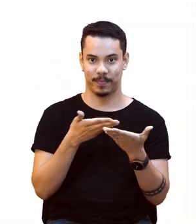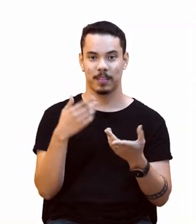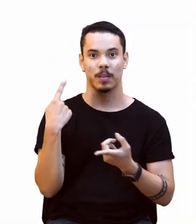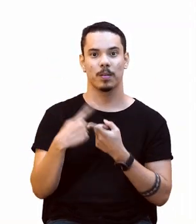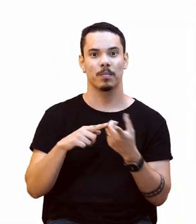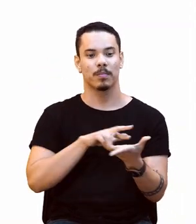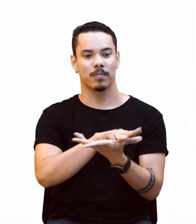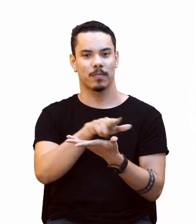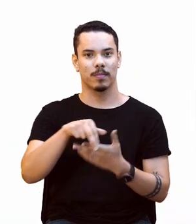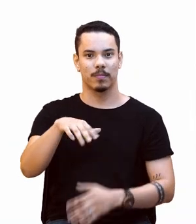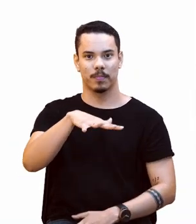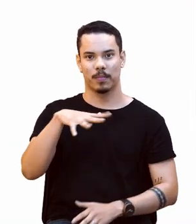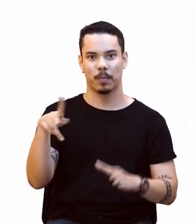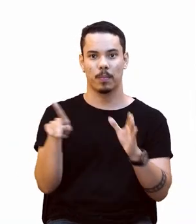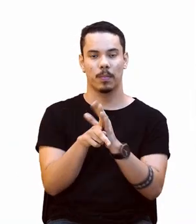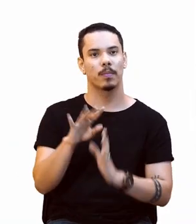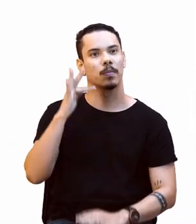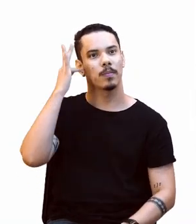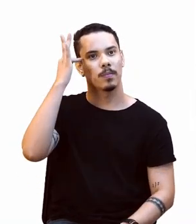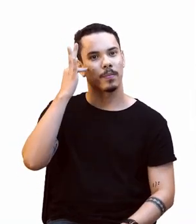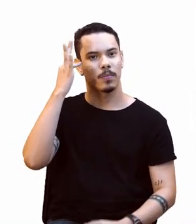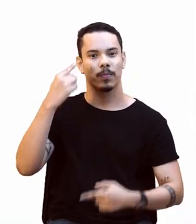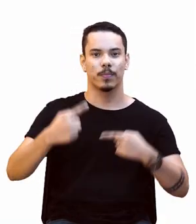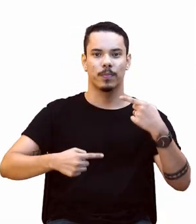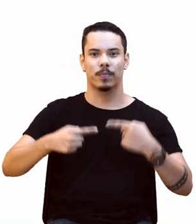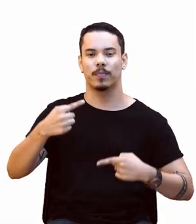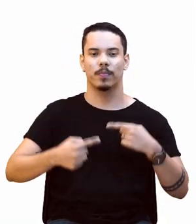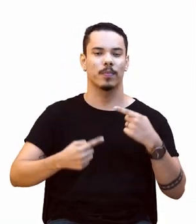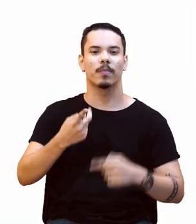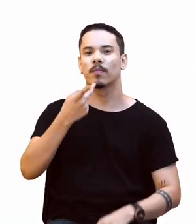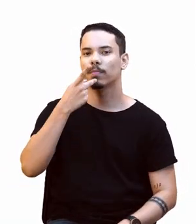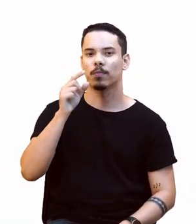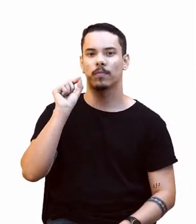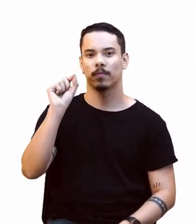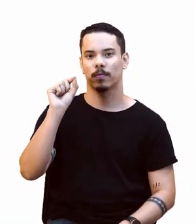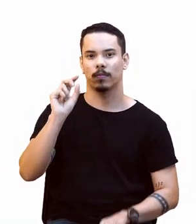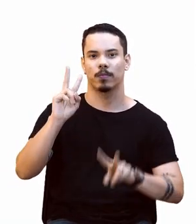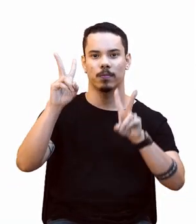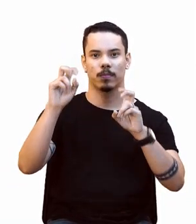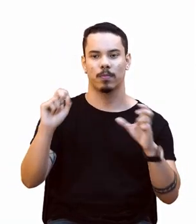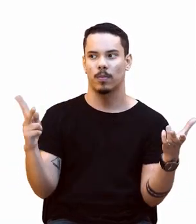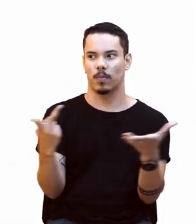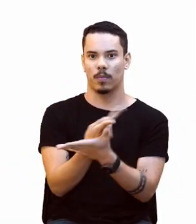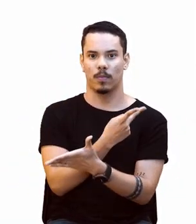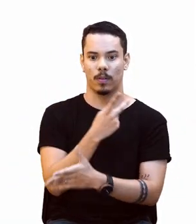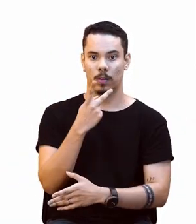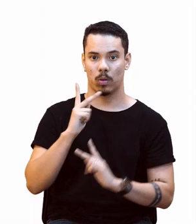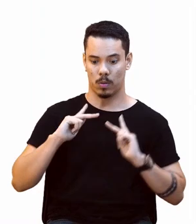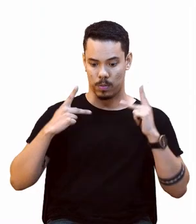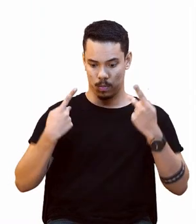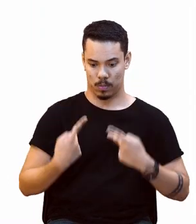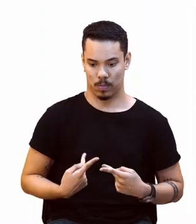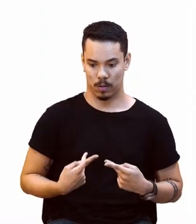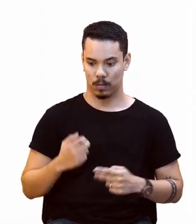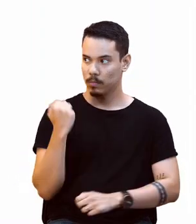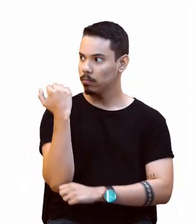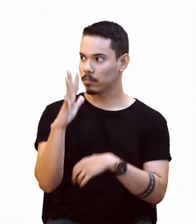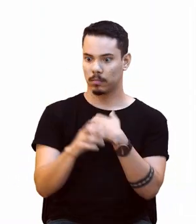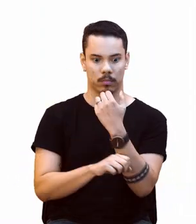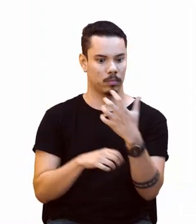campos de estudo da filosofia, essa discussão remete ao seguinte fato, a humanidade e a natureza são inseparáveis.